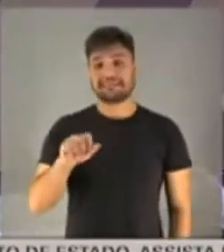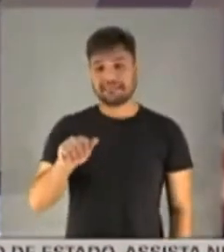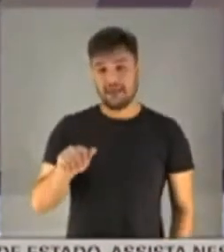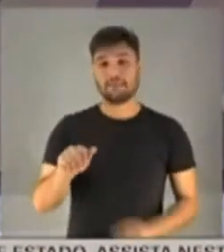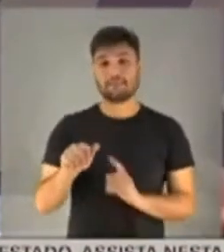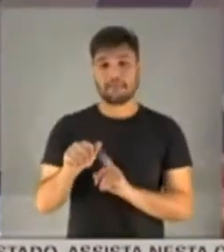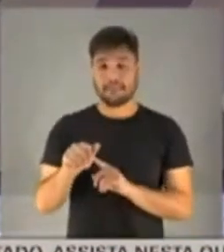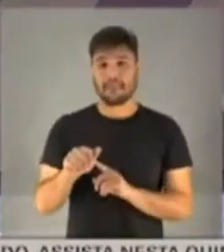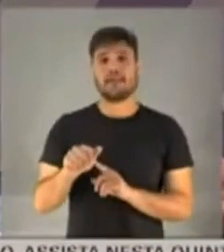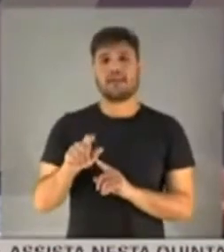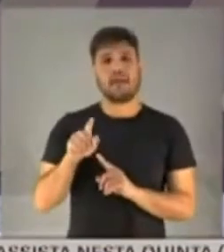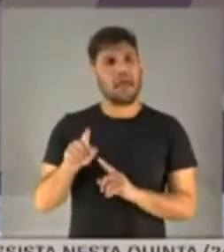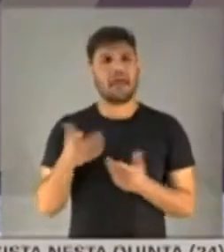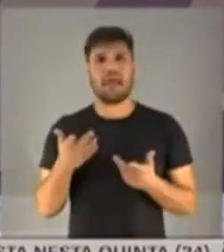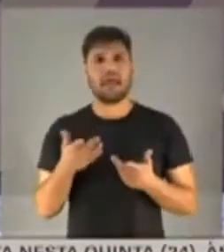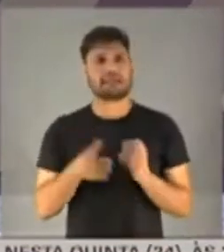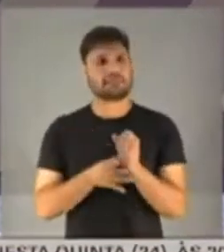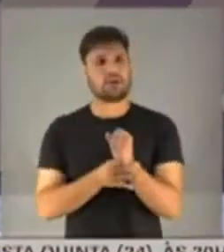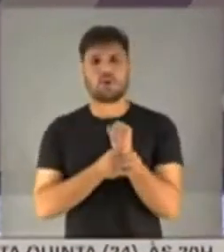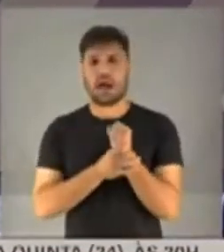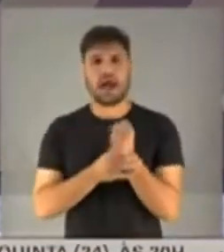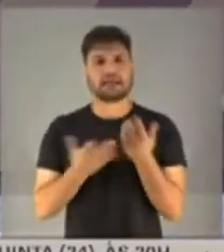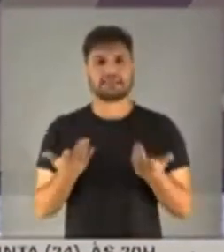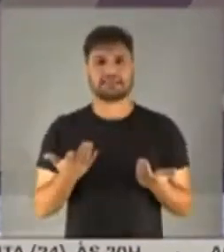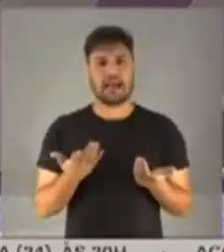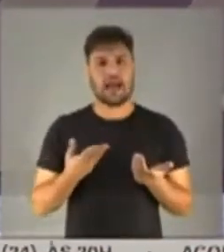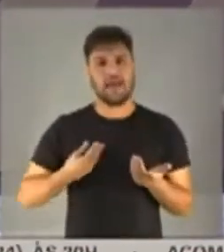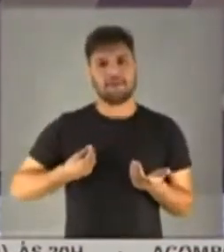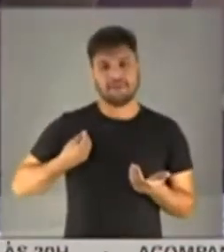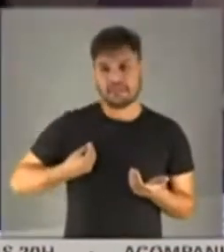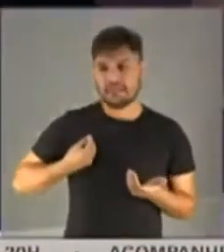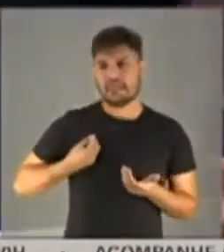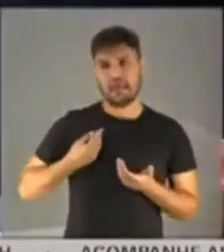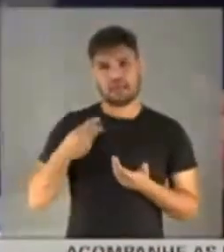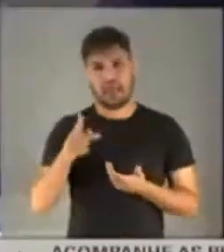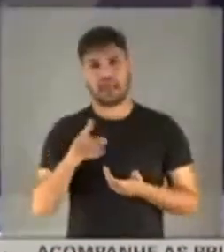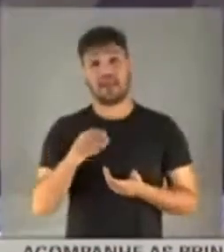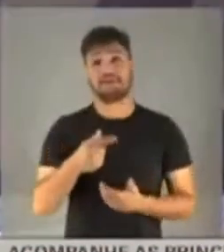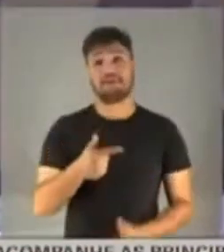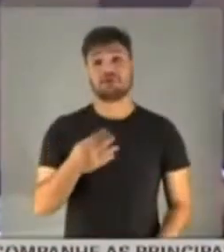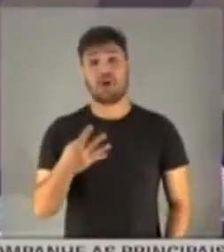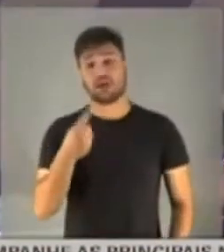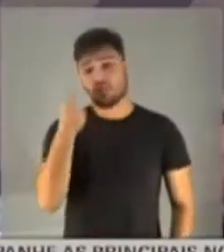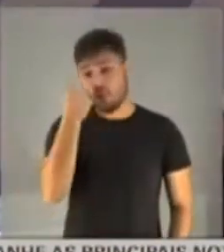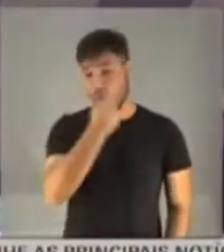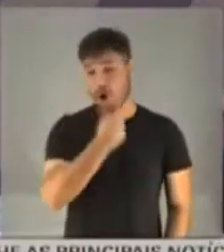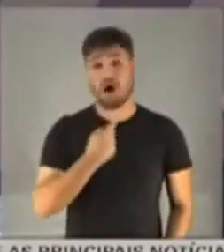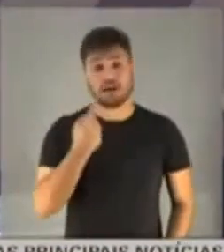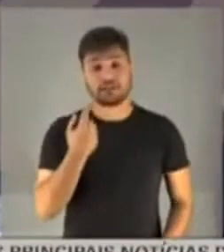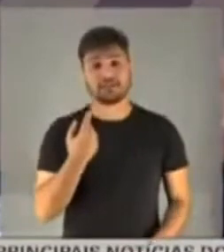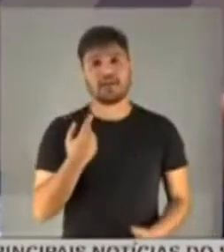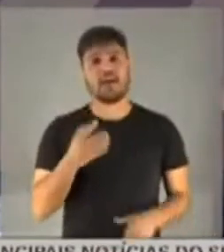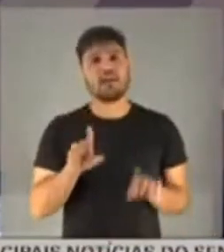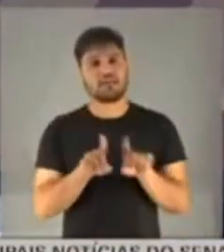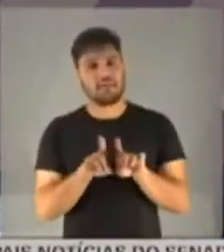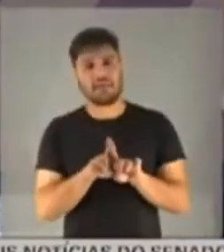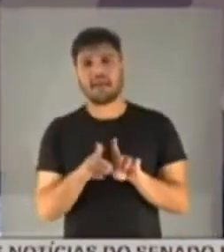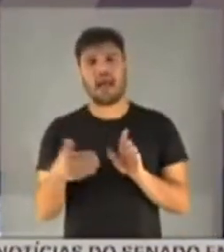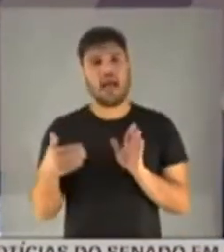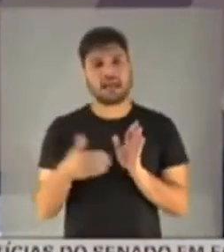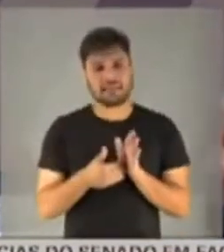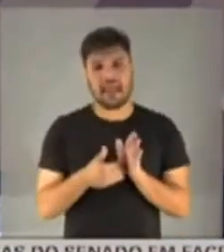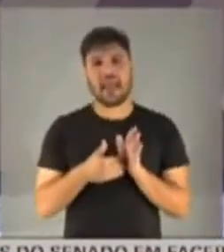seja de qual modo for, garantir uma segurança de 24 horas, quem sabe, seu presidente, até o final